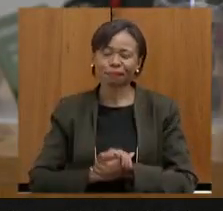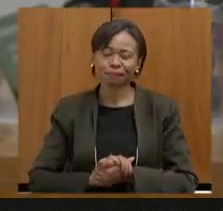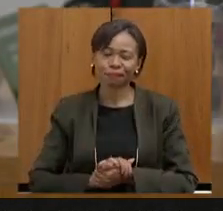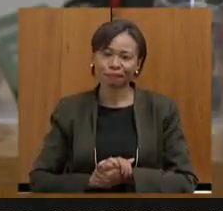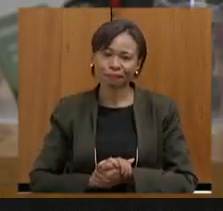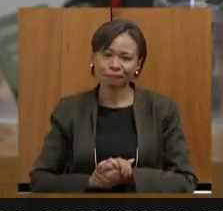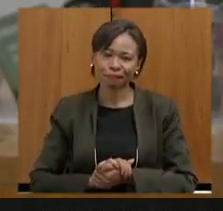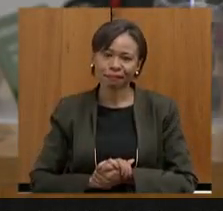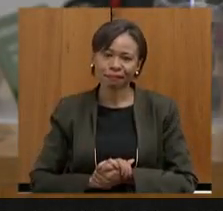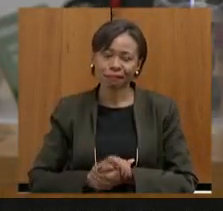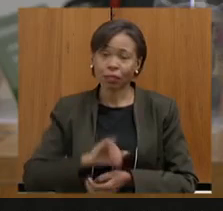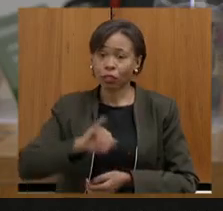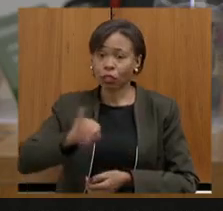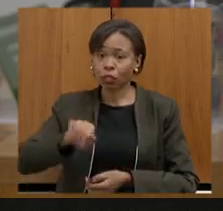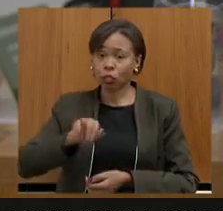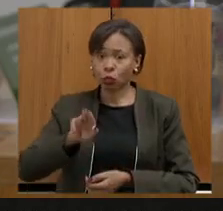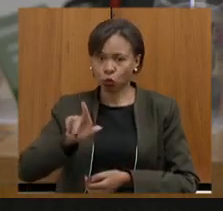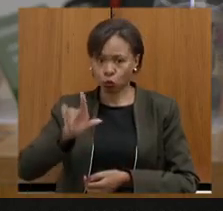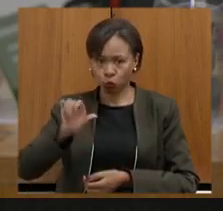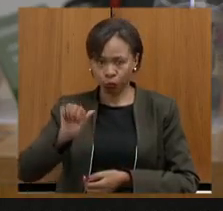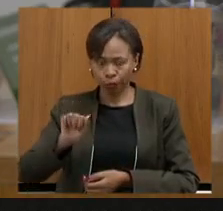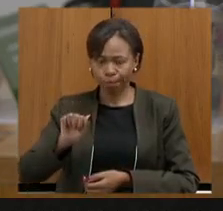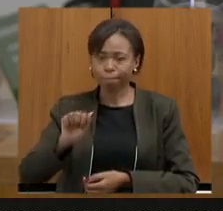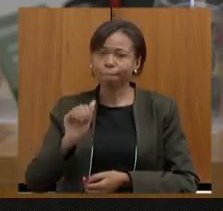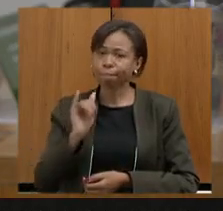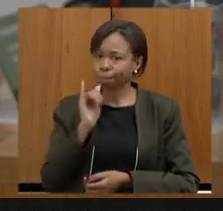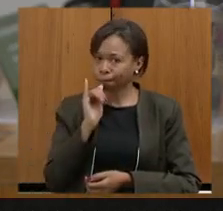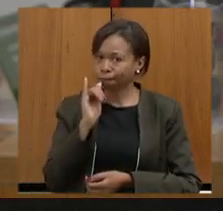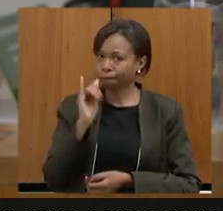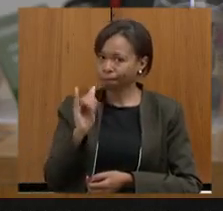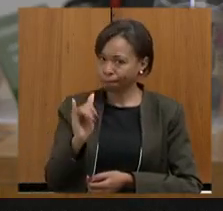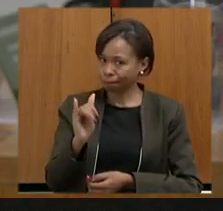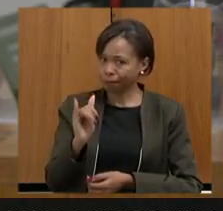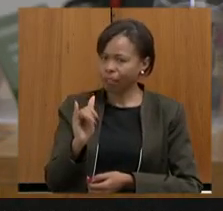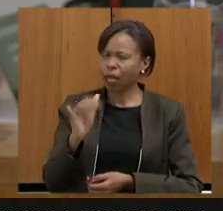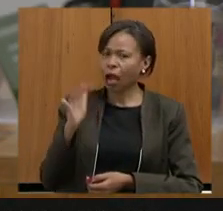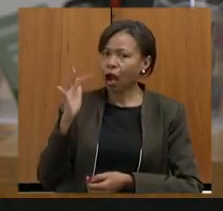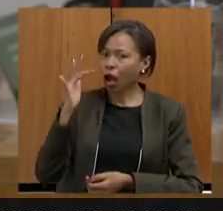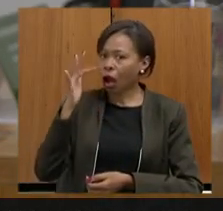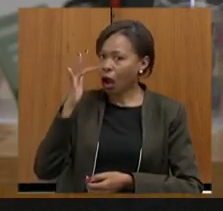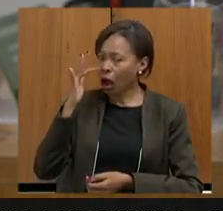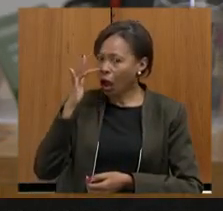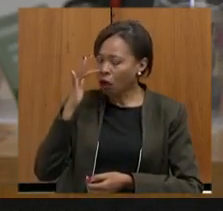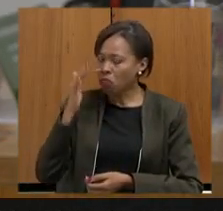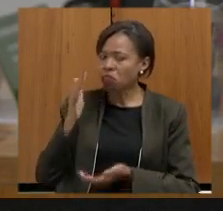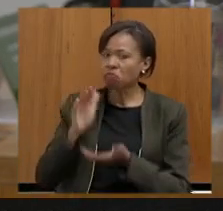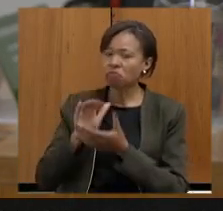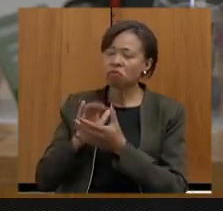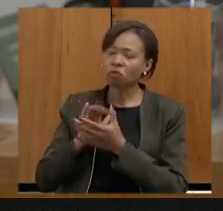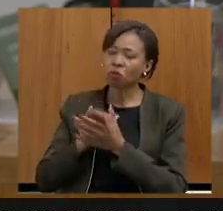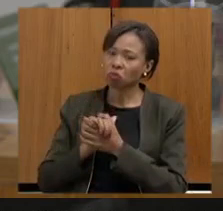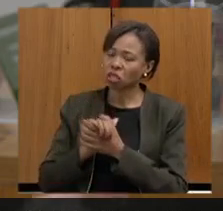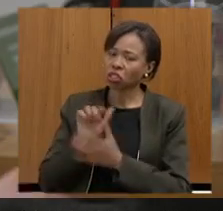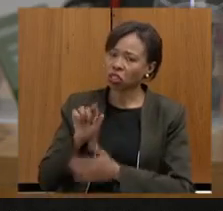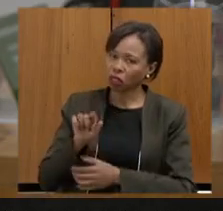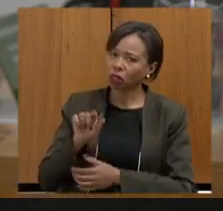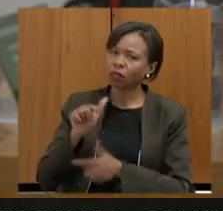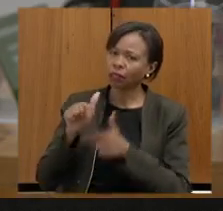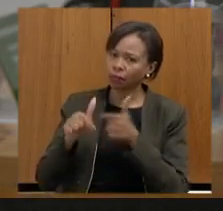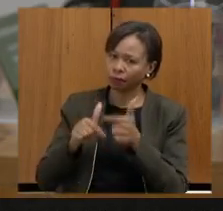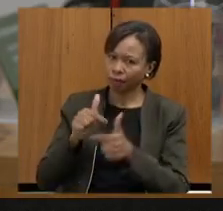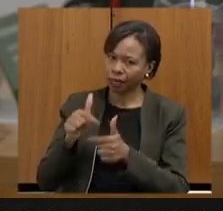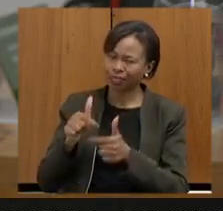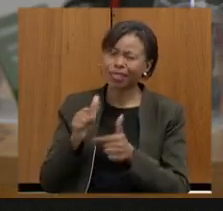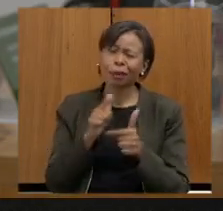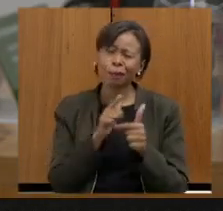gostaria de dizer que admiro muito você e seu trabalho problemas existem